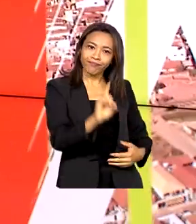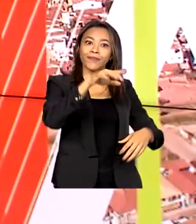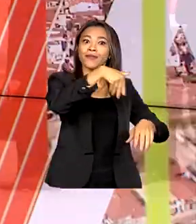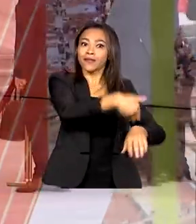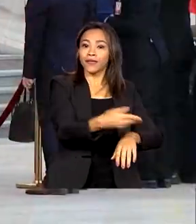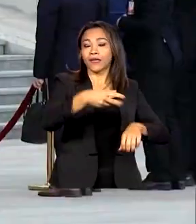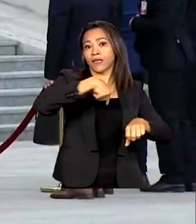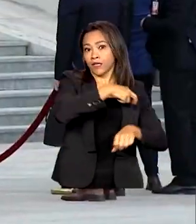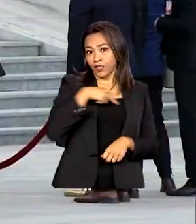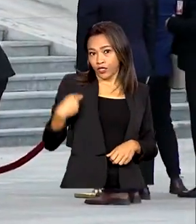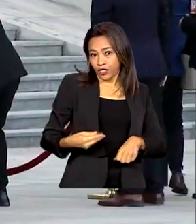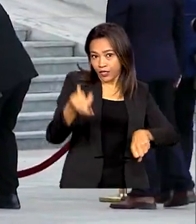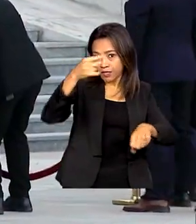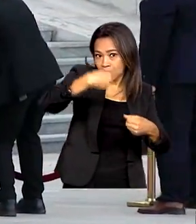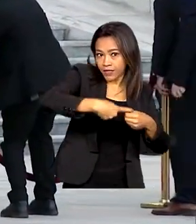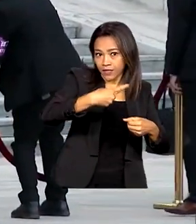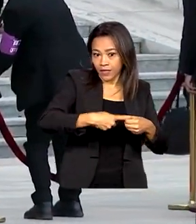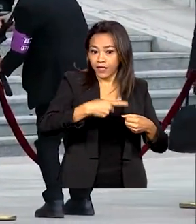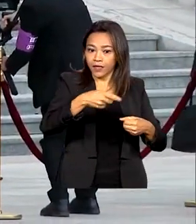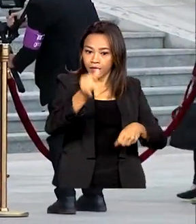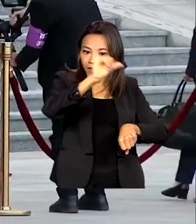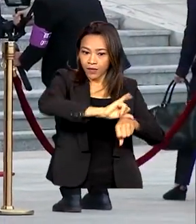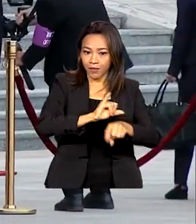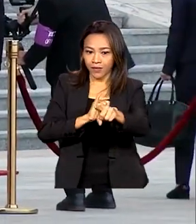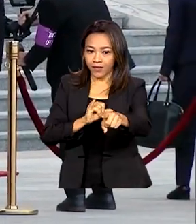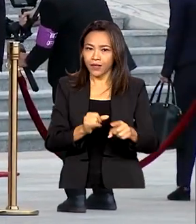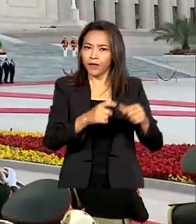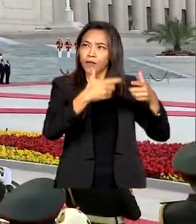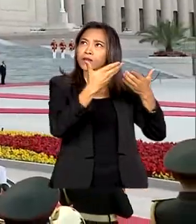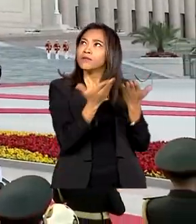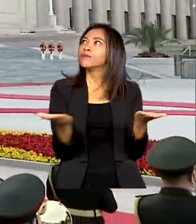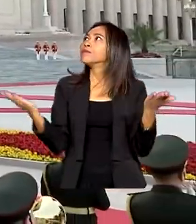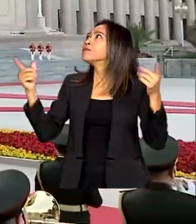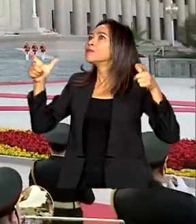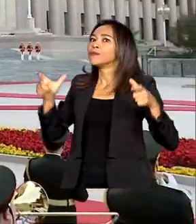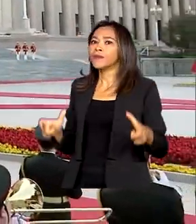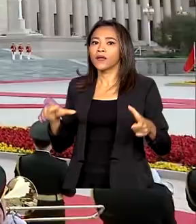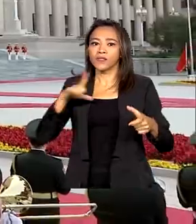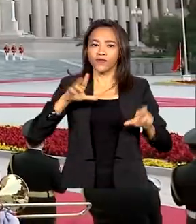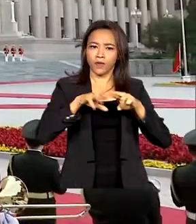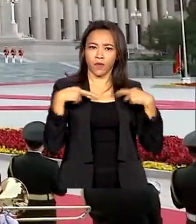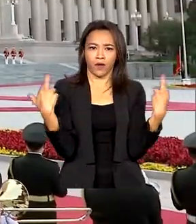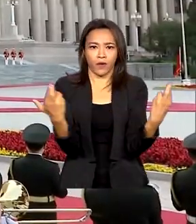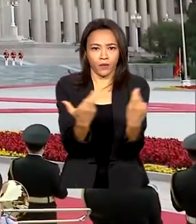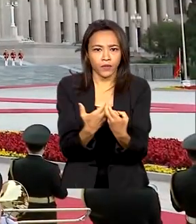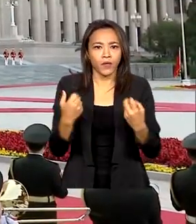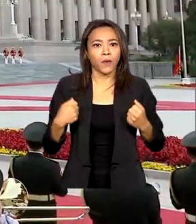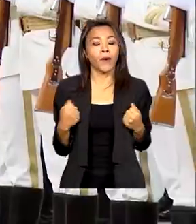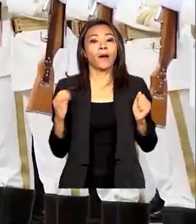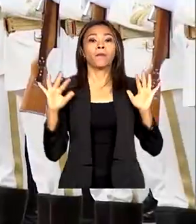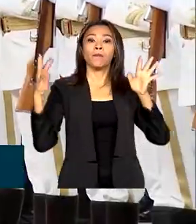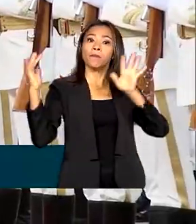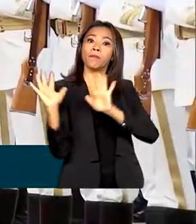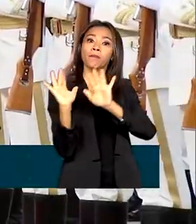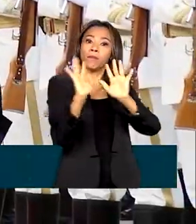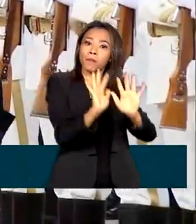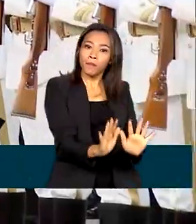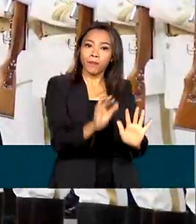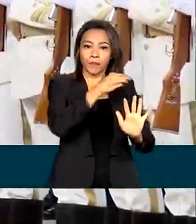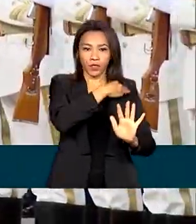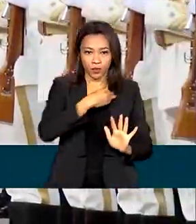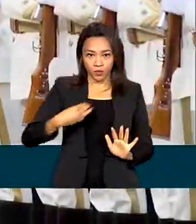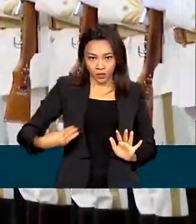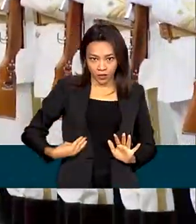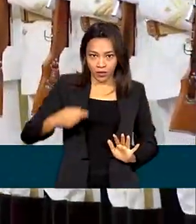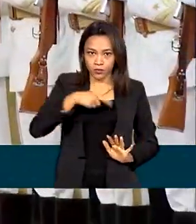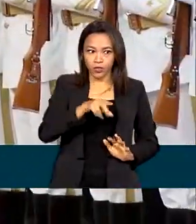chinês Xi Jinping, no Grande Palácio do Povo. Eles tiveram uma reunião ampliada com a participação de ministros e autoridades